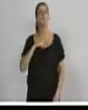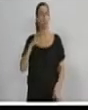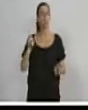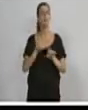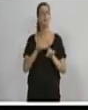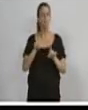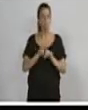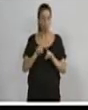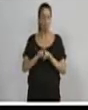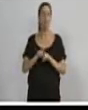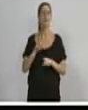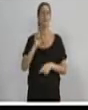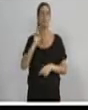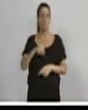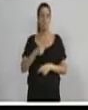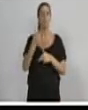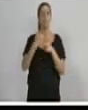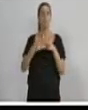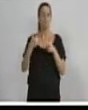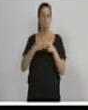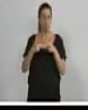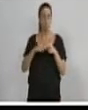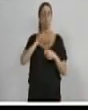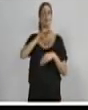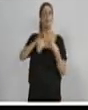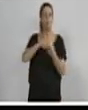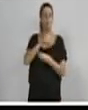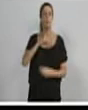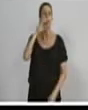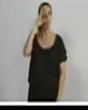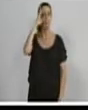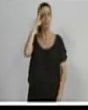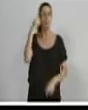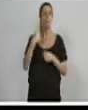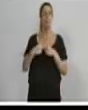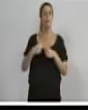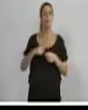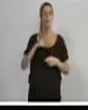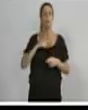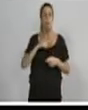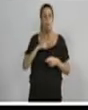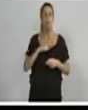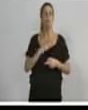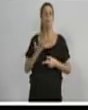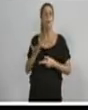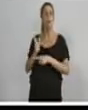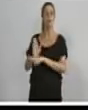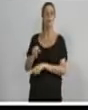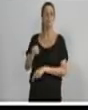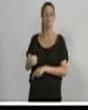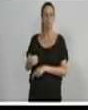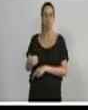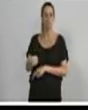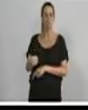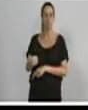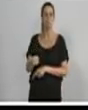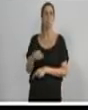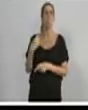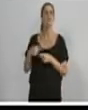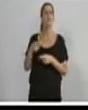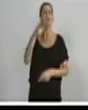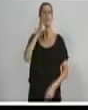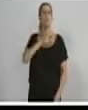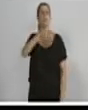delação da Dilma sendo beneficiada no conjunto da eleição para a sua